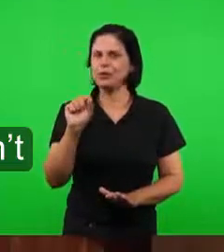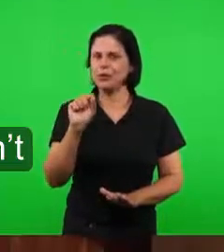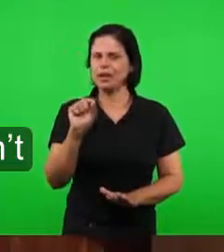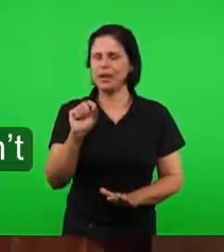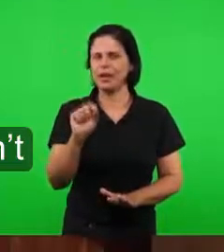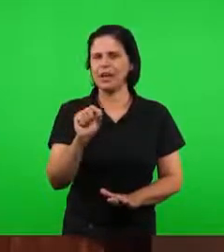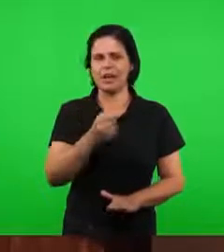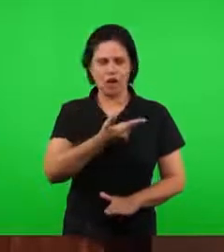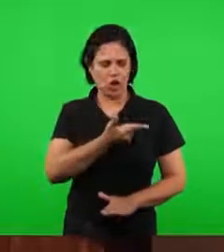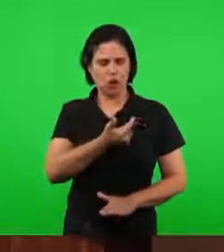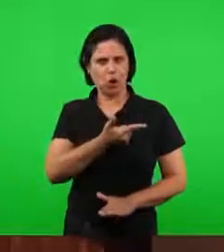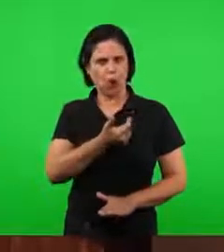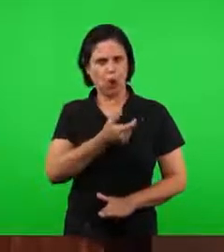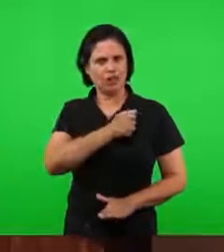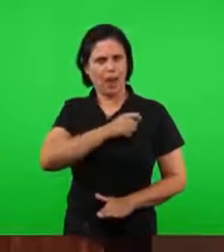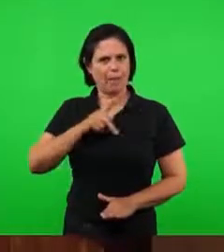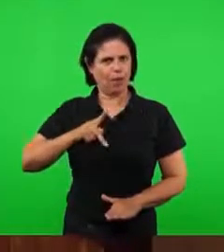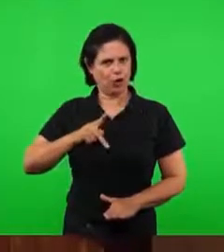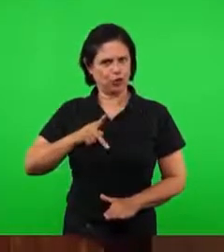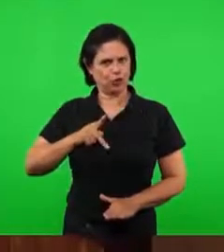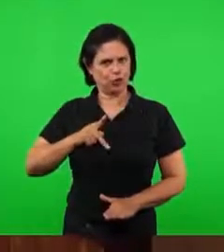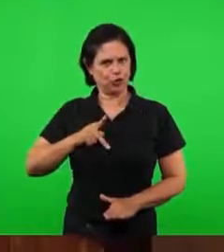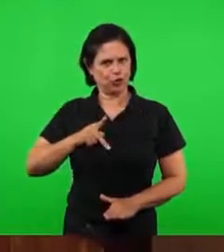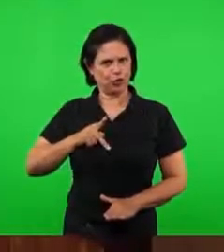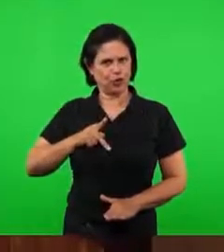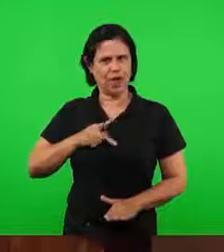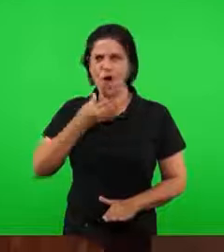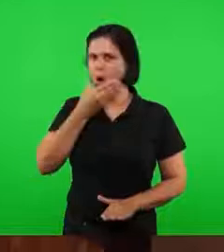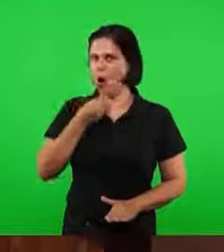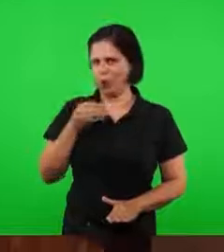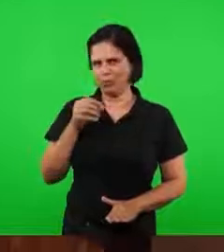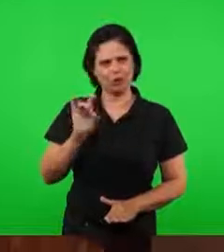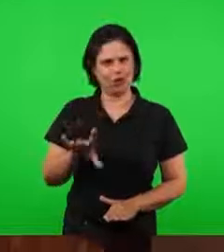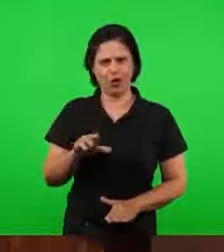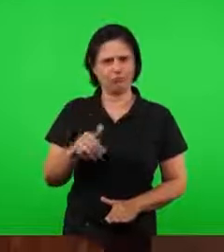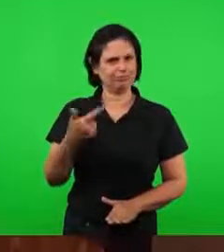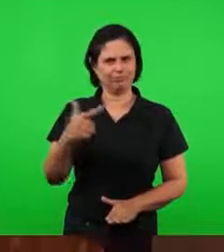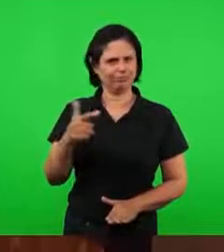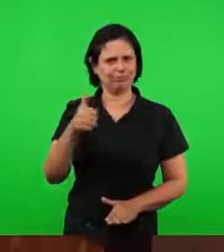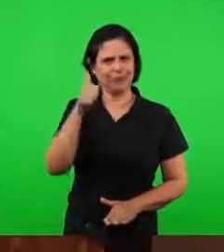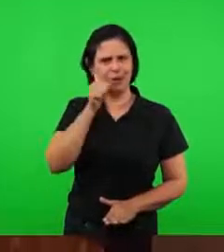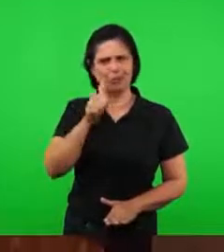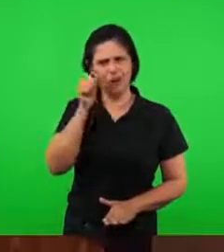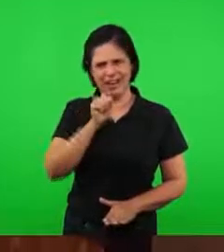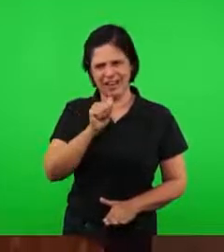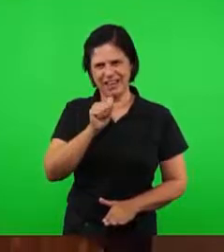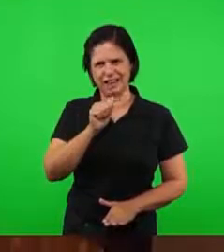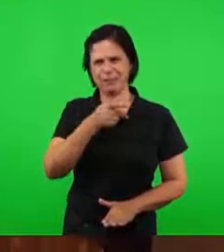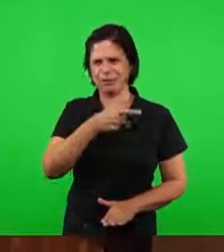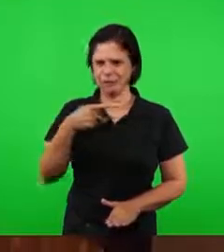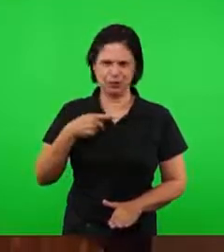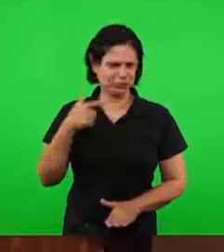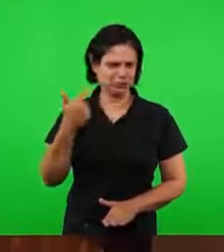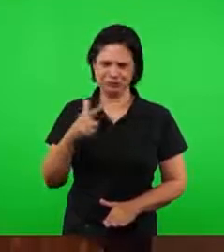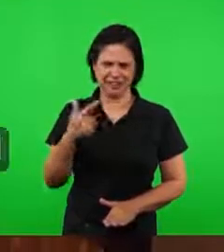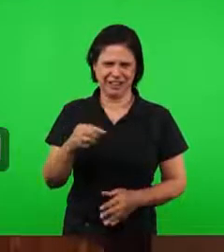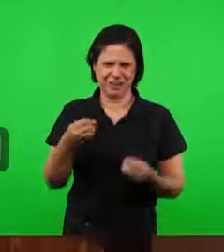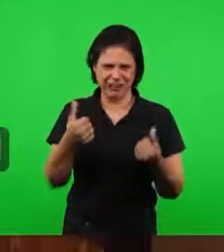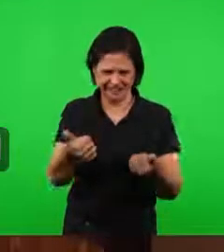apóstolos não são 24 apóstolas, nem 12 apóstolos, 12 e 12 apóstolas.